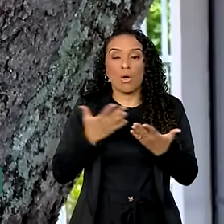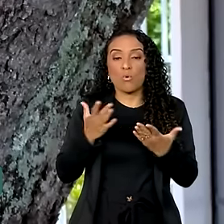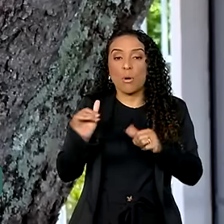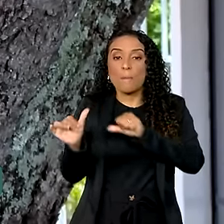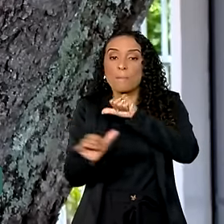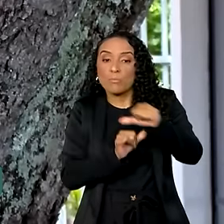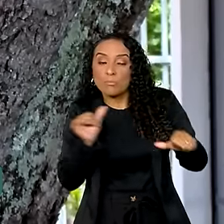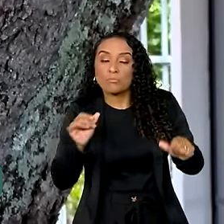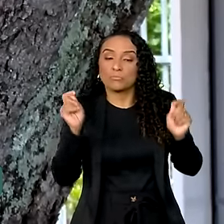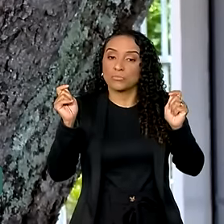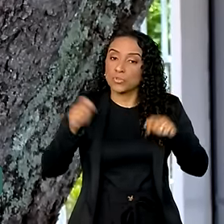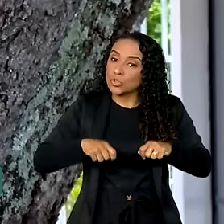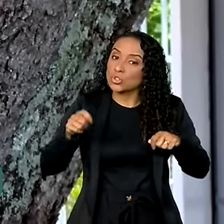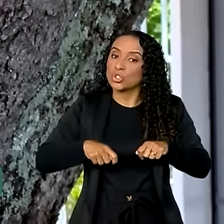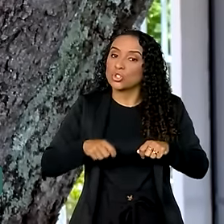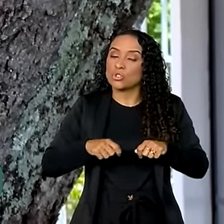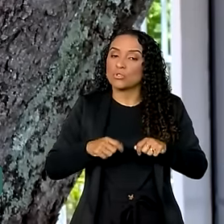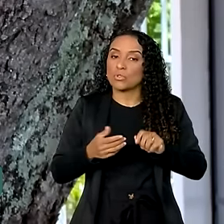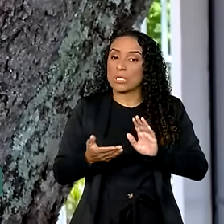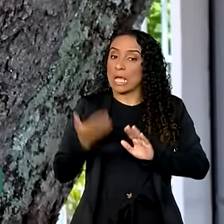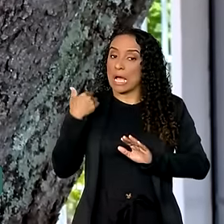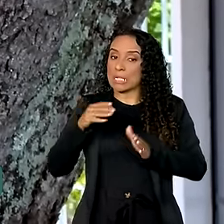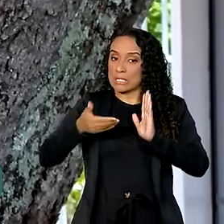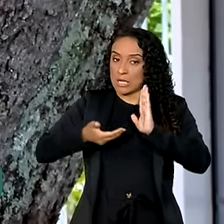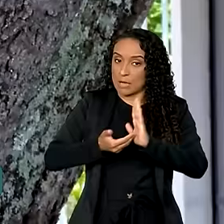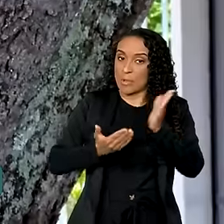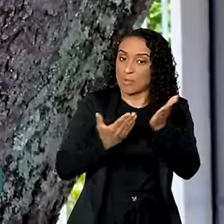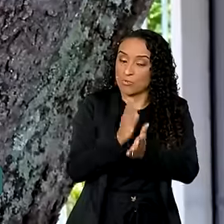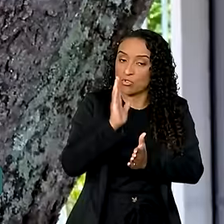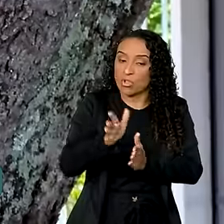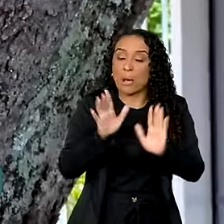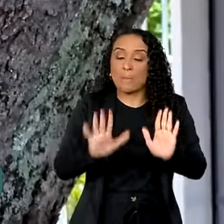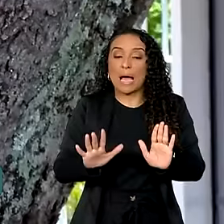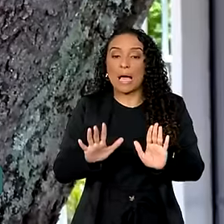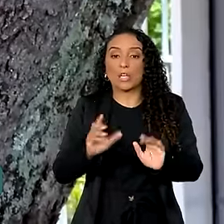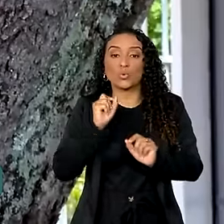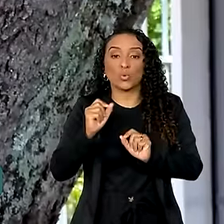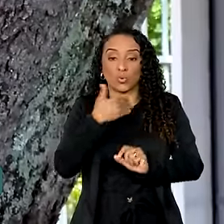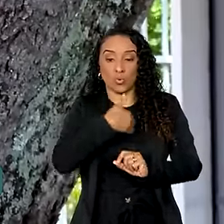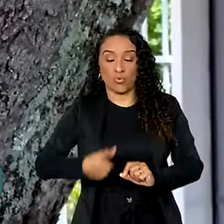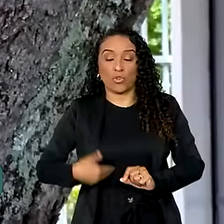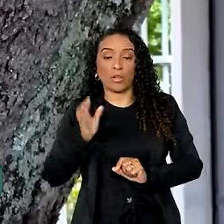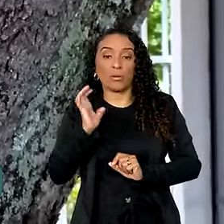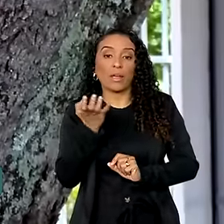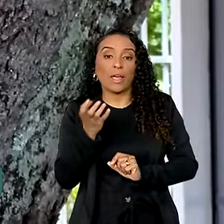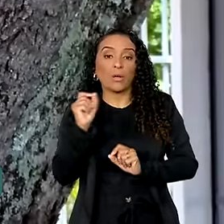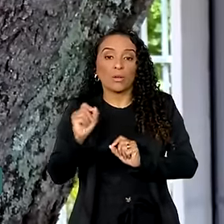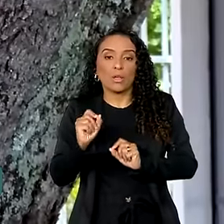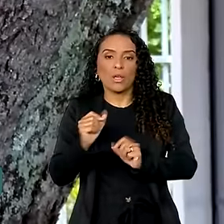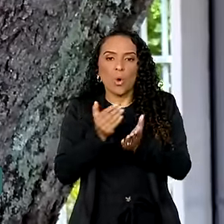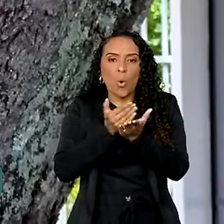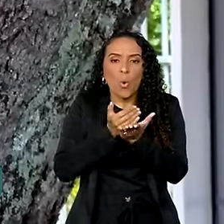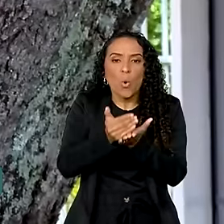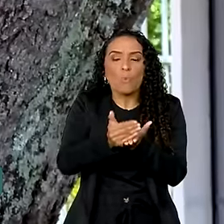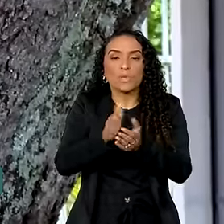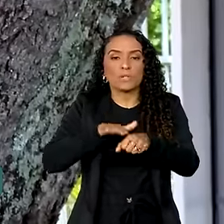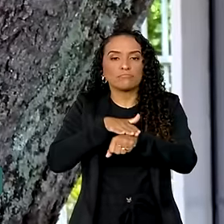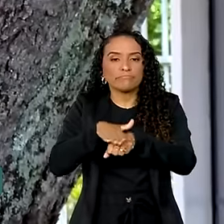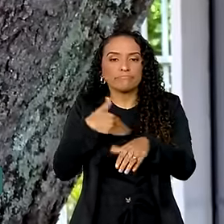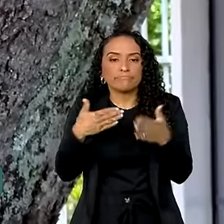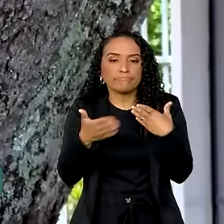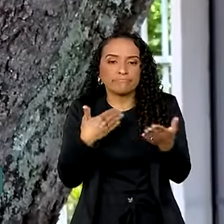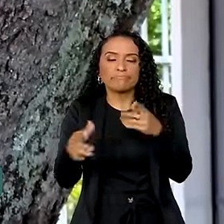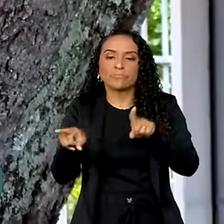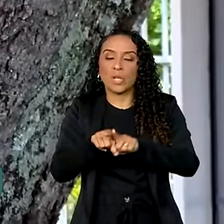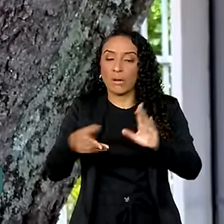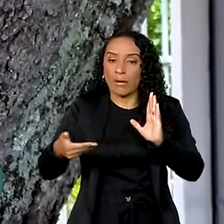alteração daquilo que foi aprovado na Câmara. Mas a intenção do governo é já abrir esse diálogo também com a Câmara, para que a